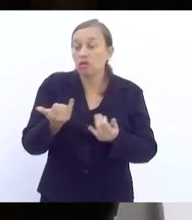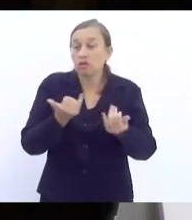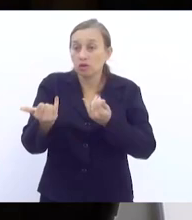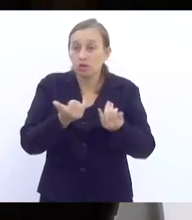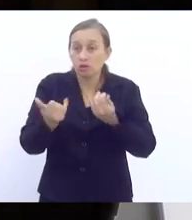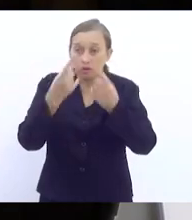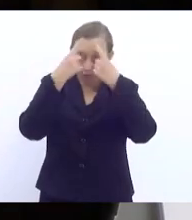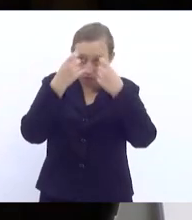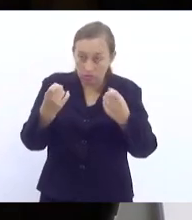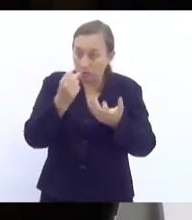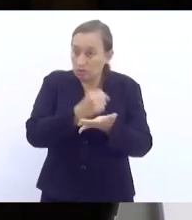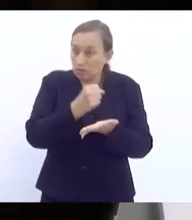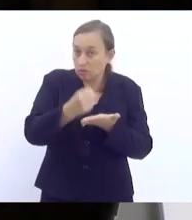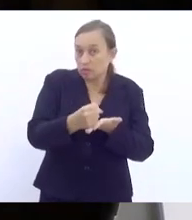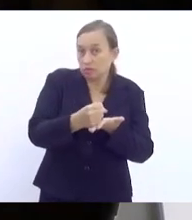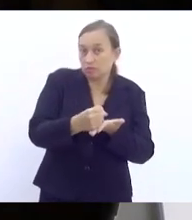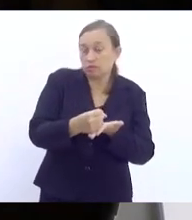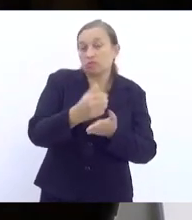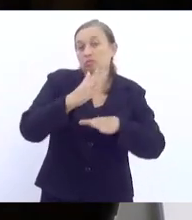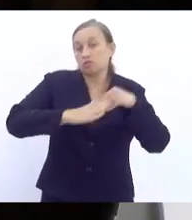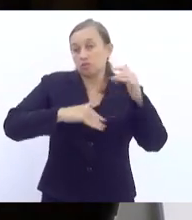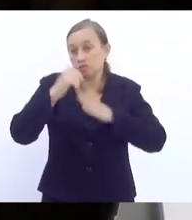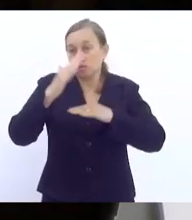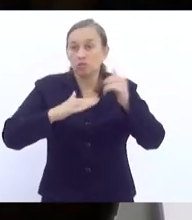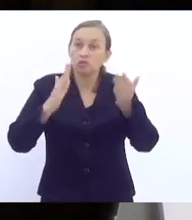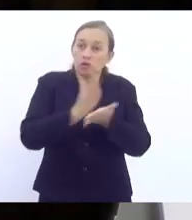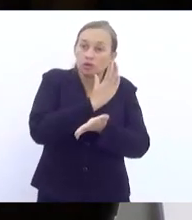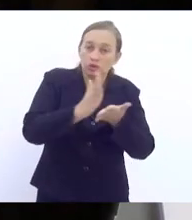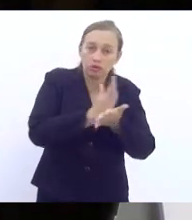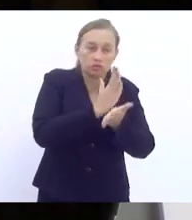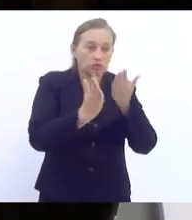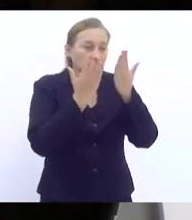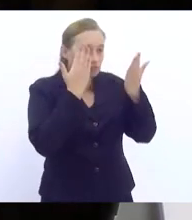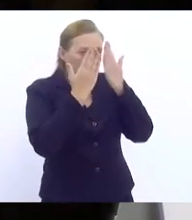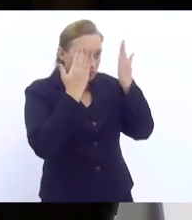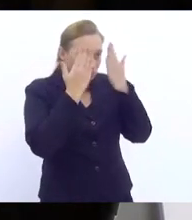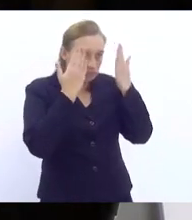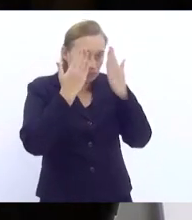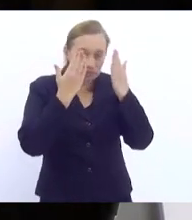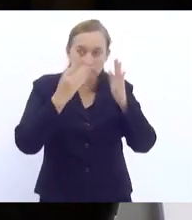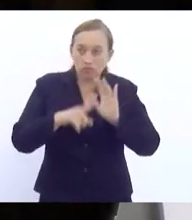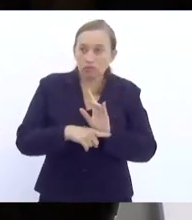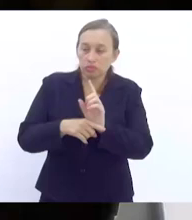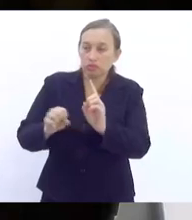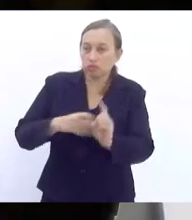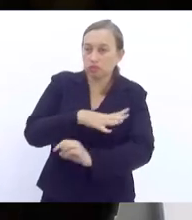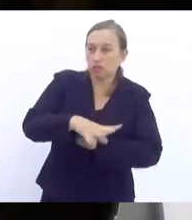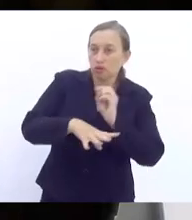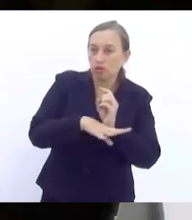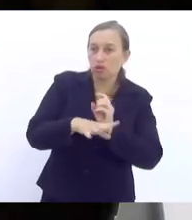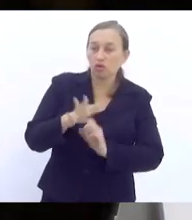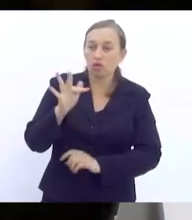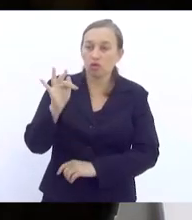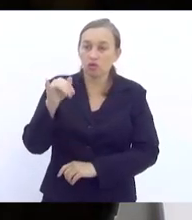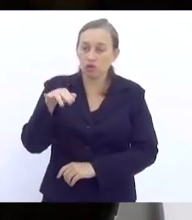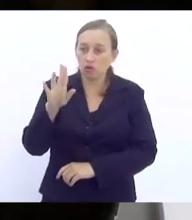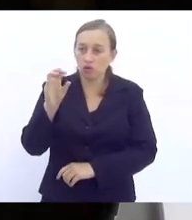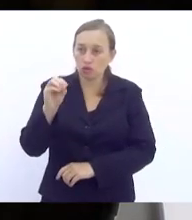feito contratações de profissionais. Alguns de psicólogos, assistentes sociais, outros com fonodiólogos.